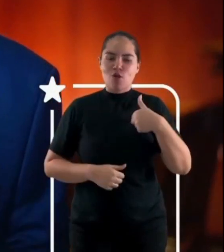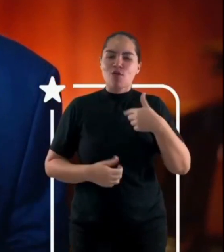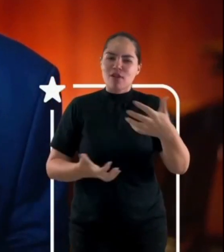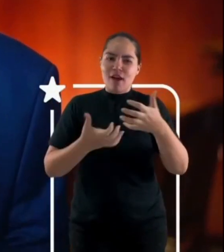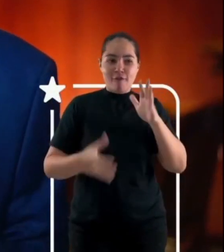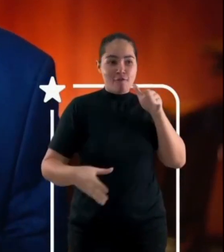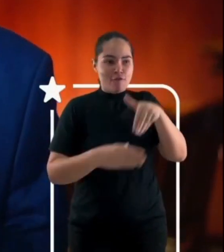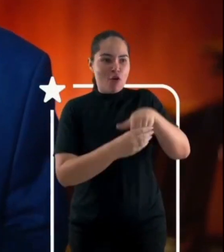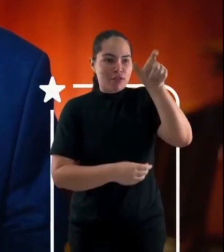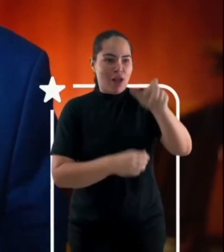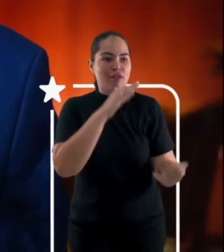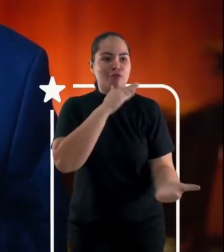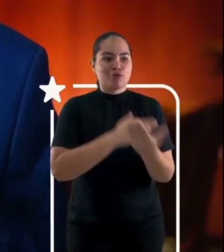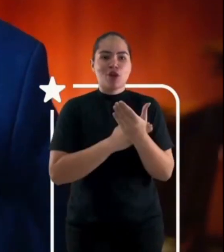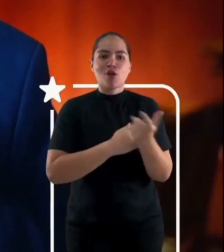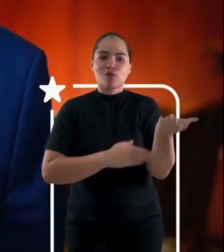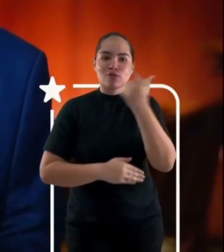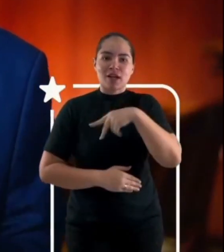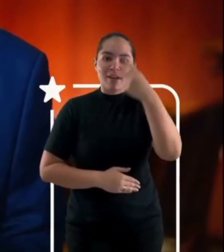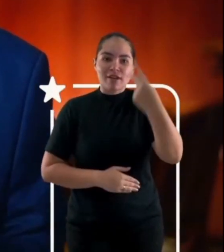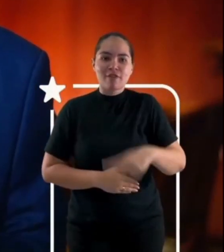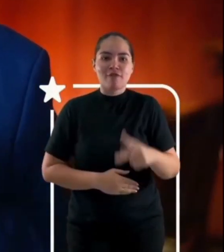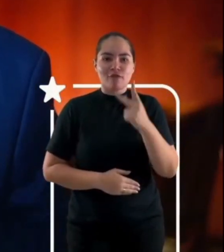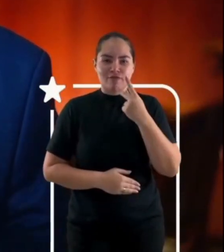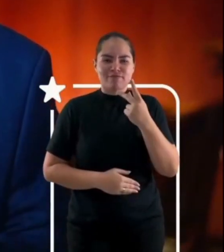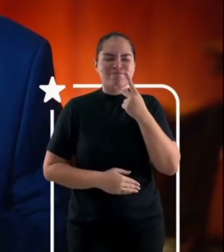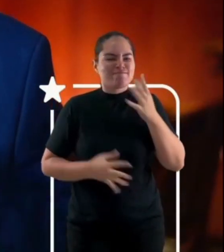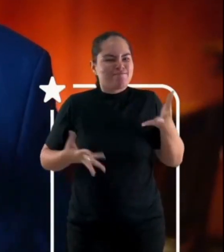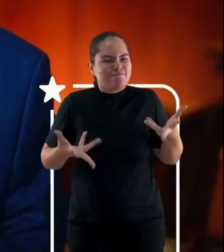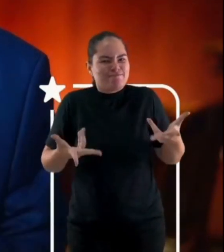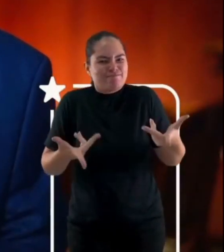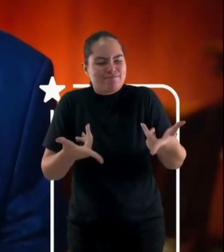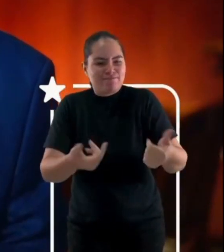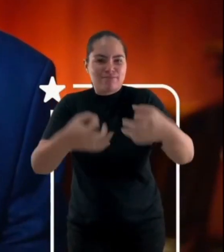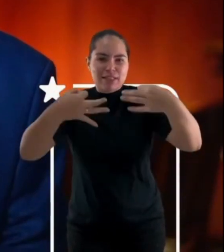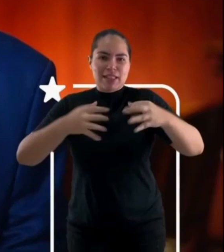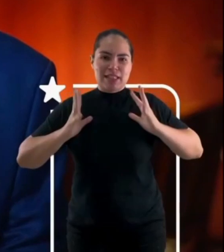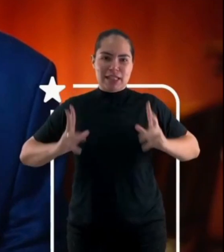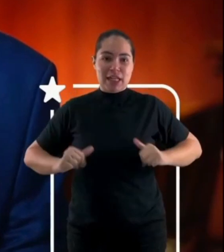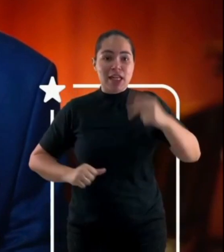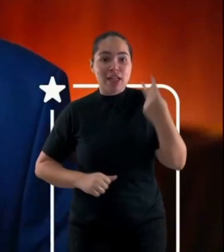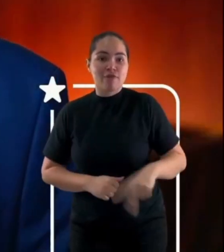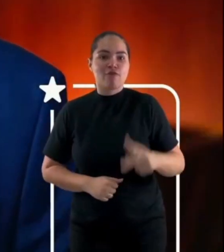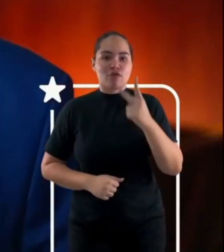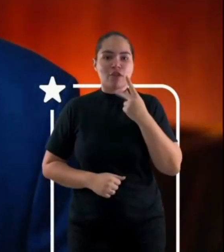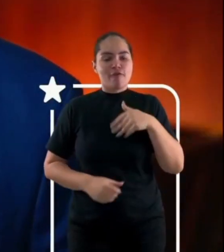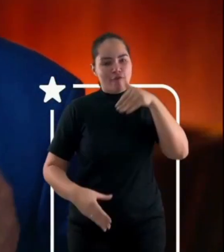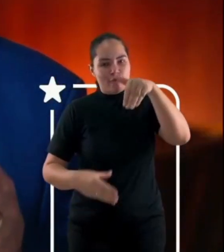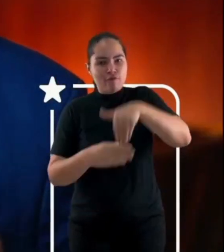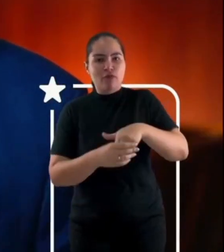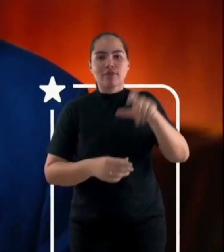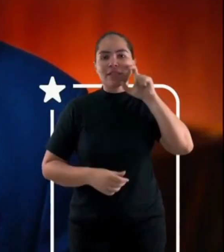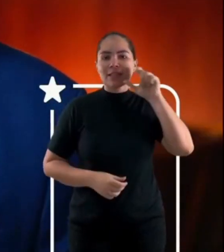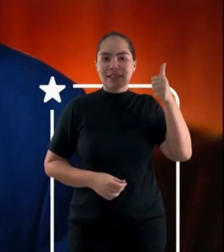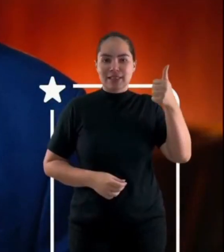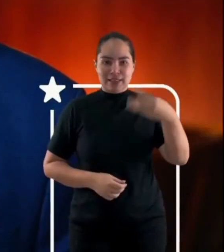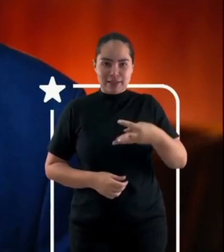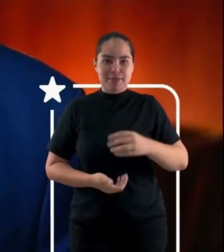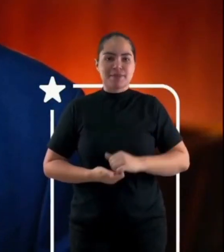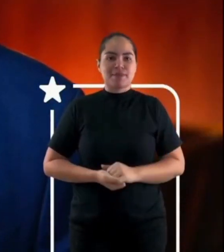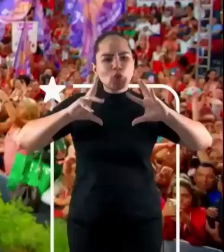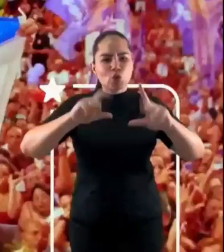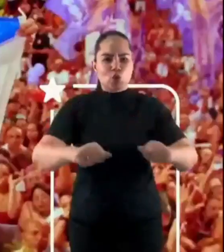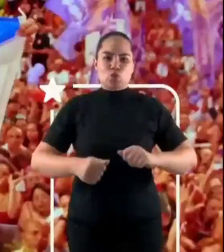Agora, é hora de votar em quem vai nos ajudar a colocar a sua cidade no rumo certo. Em Fortaleza, vote